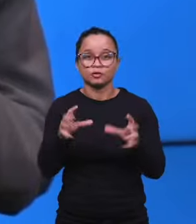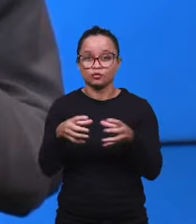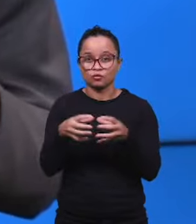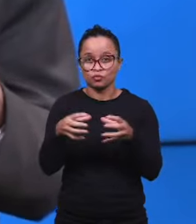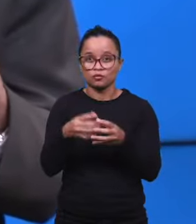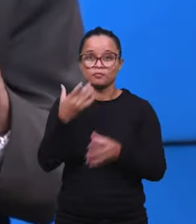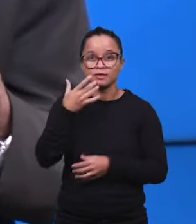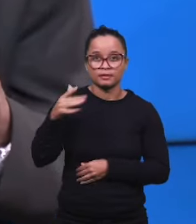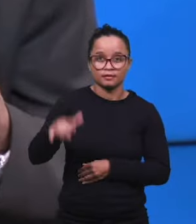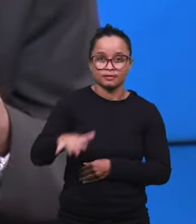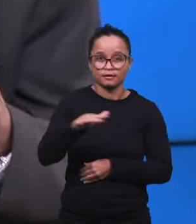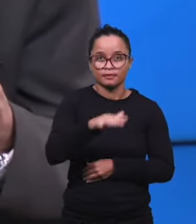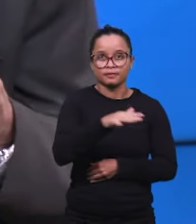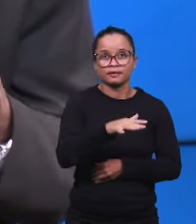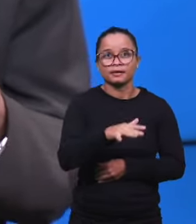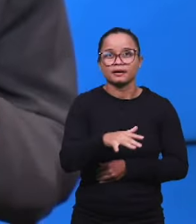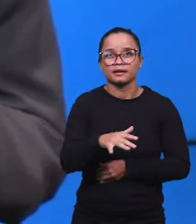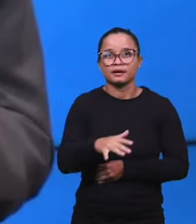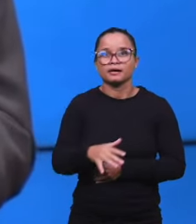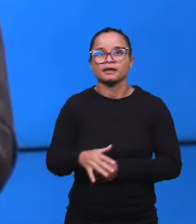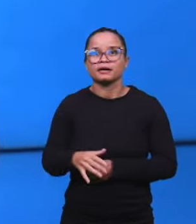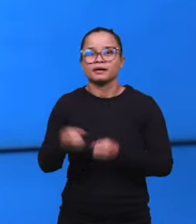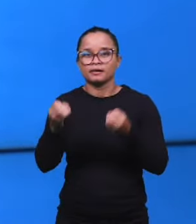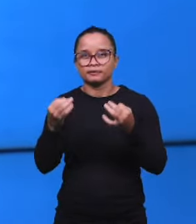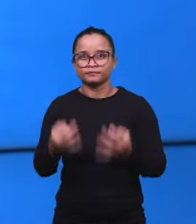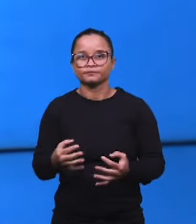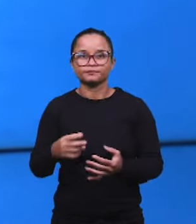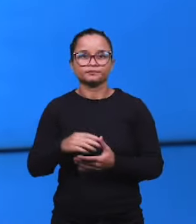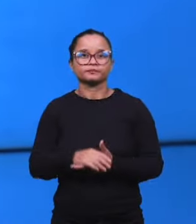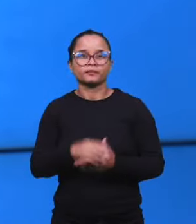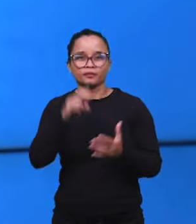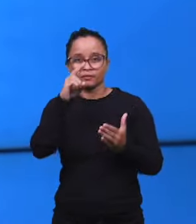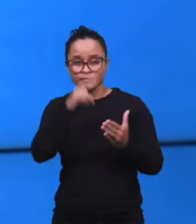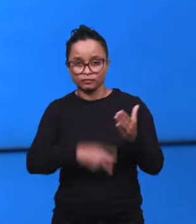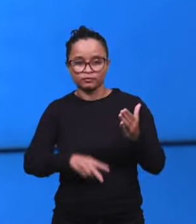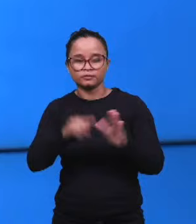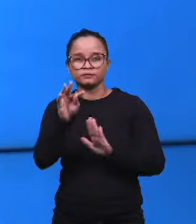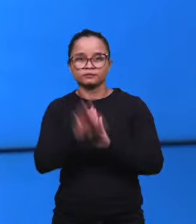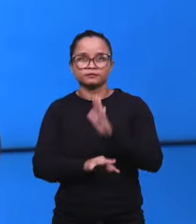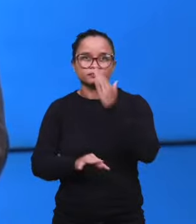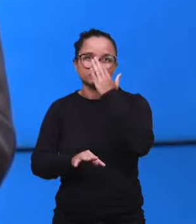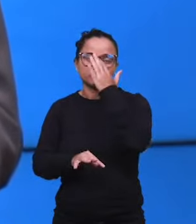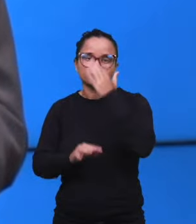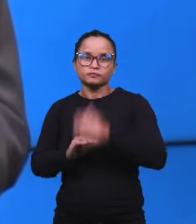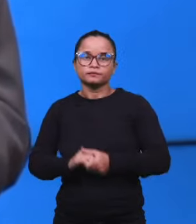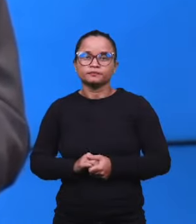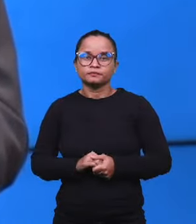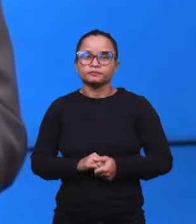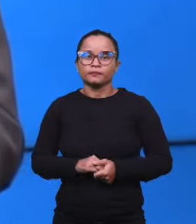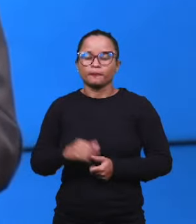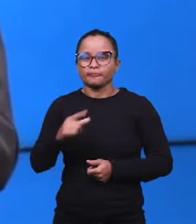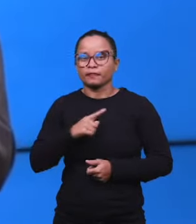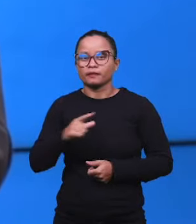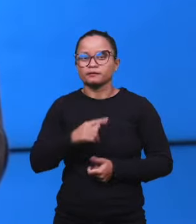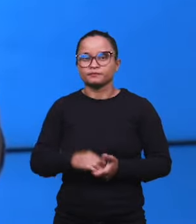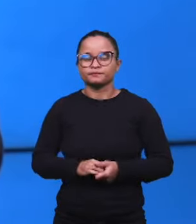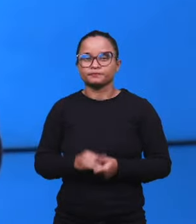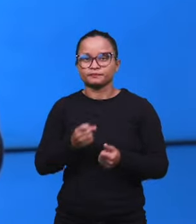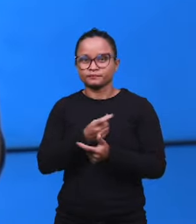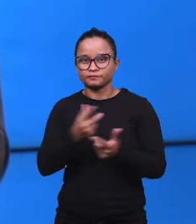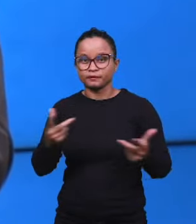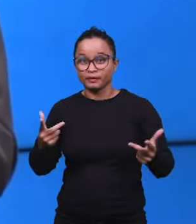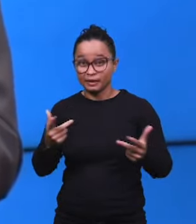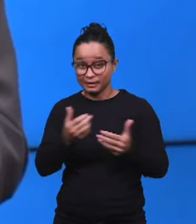pergunta para a classe das crianças, ela quer dizer, ali primeiramente feita a leitura do texto, né? Ela disse que as grandes